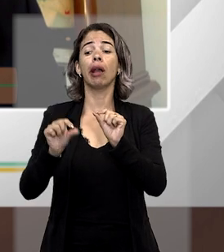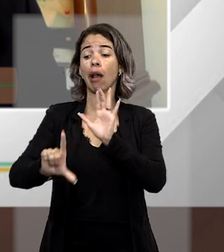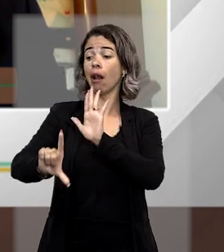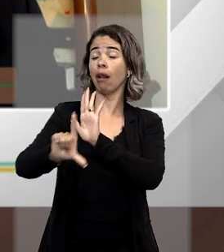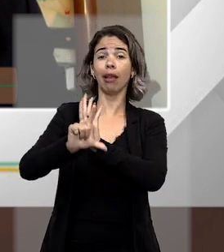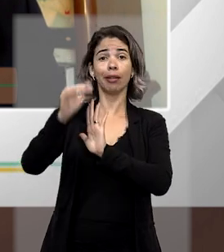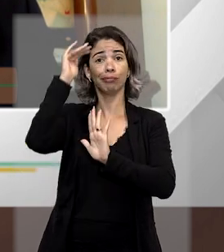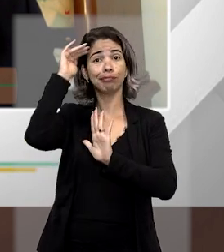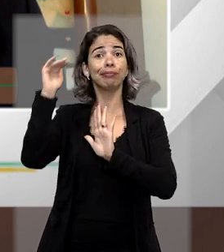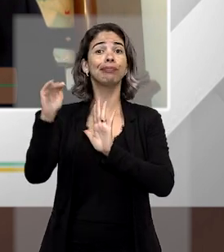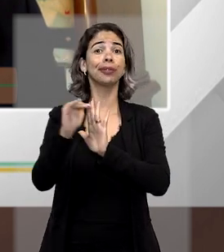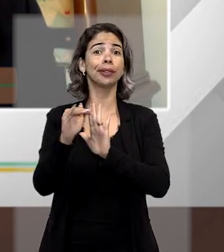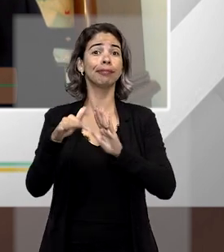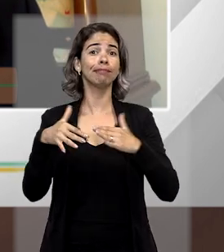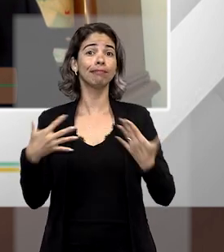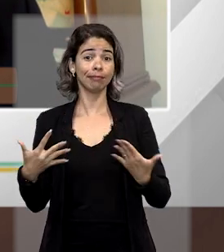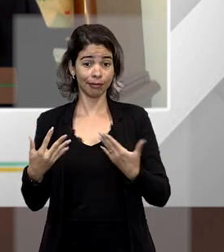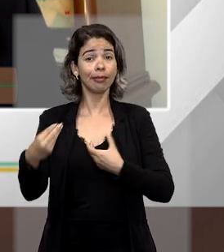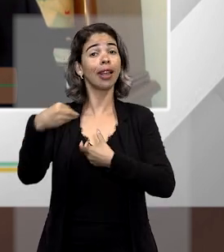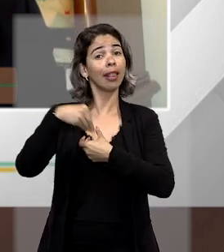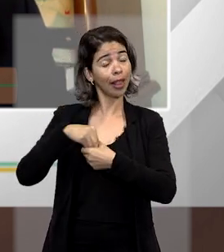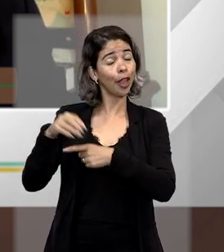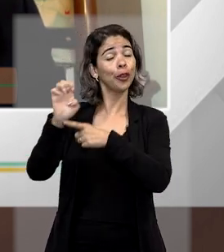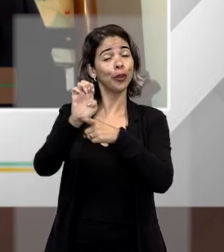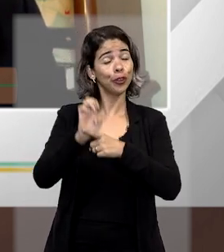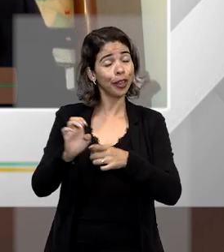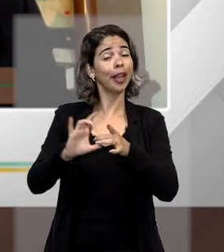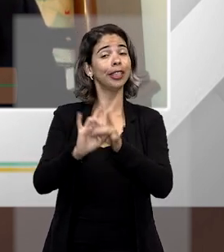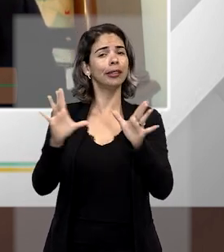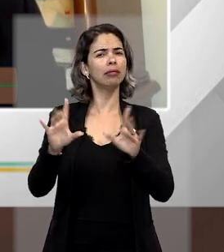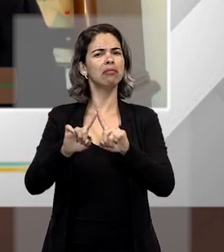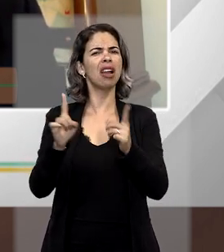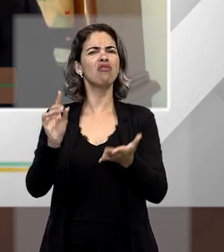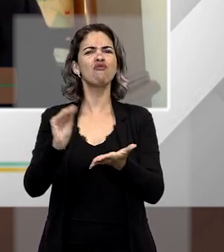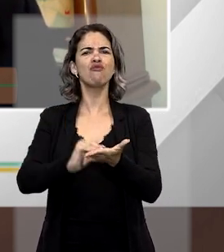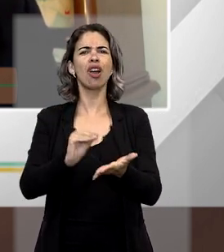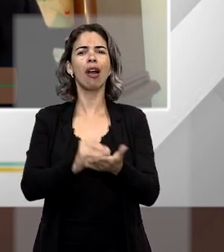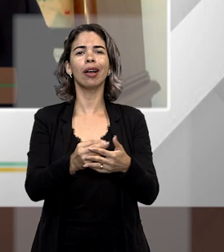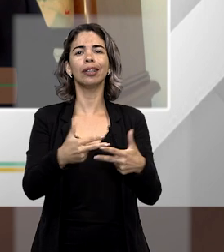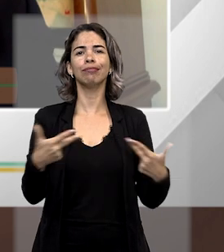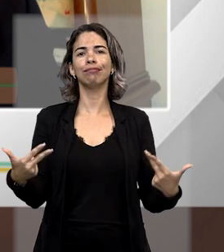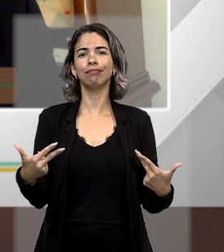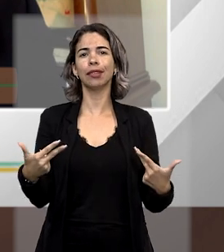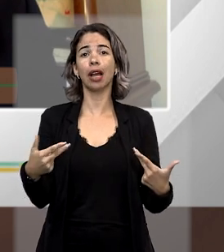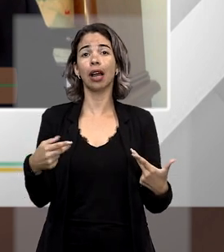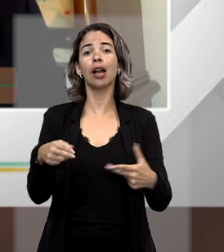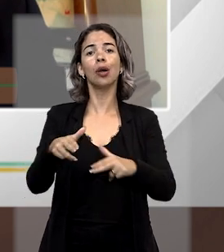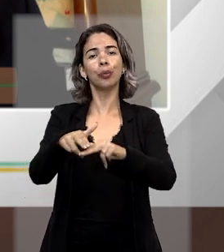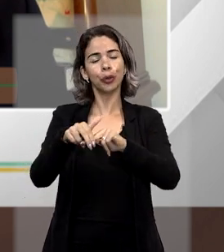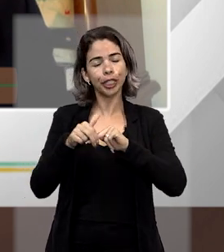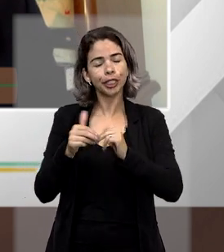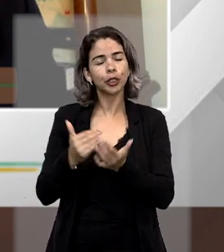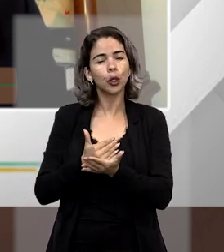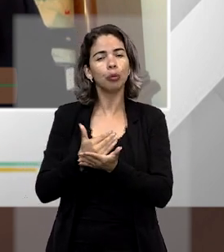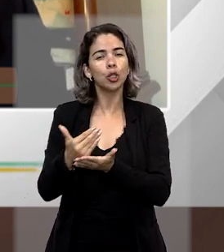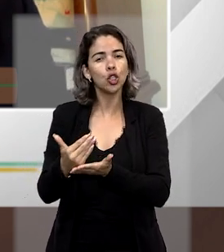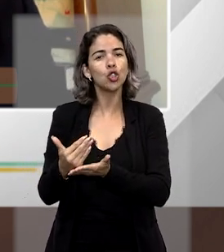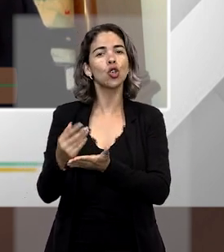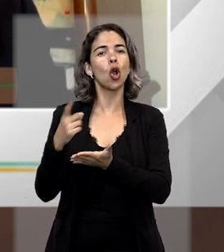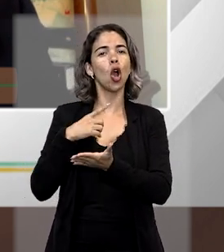pela lei, portanto, dentro de um Estado de Direito. Faltava alguma coisa, portanto. E aí surge a noção do Estado